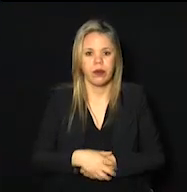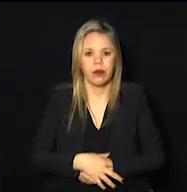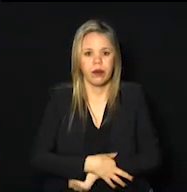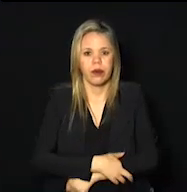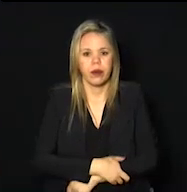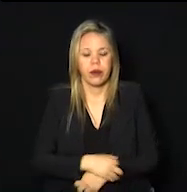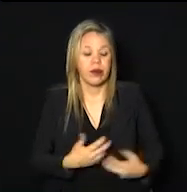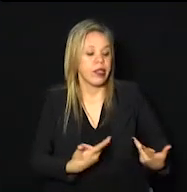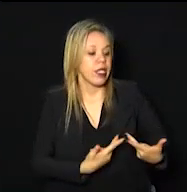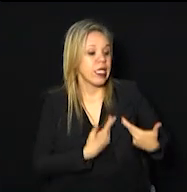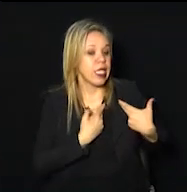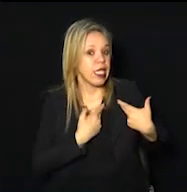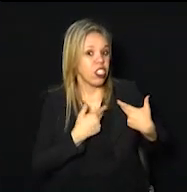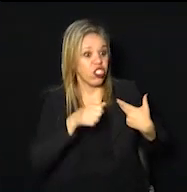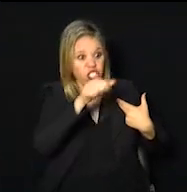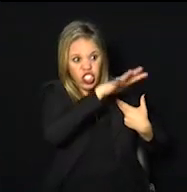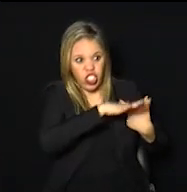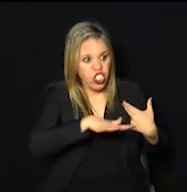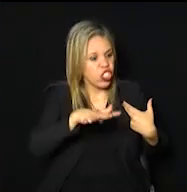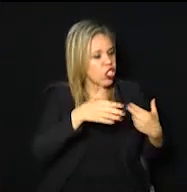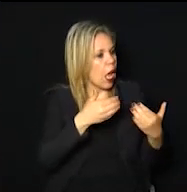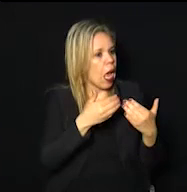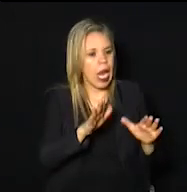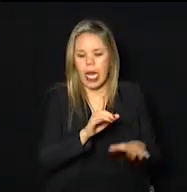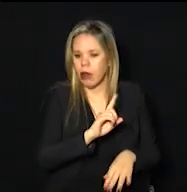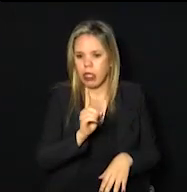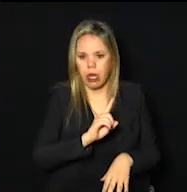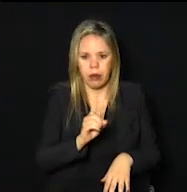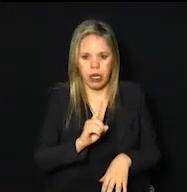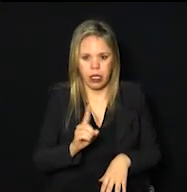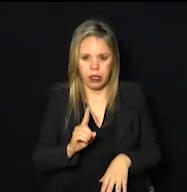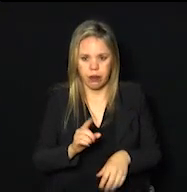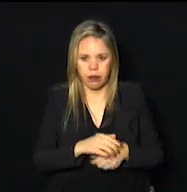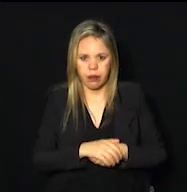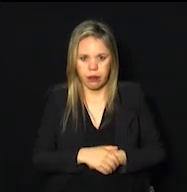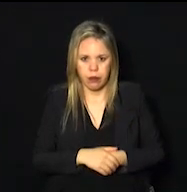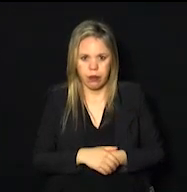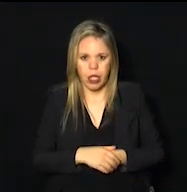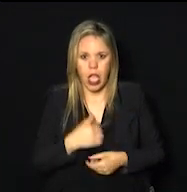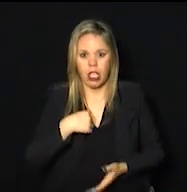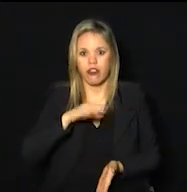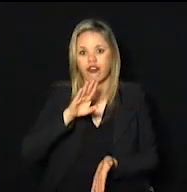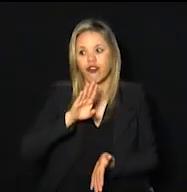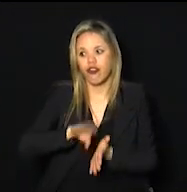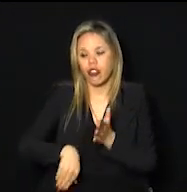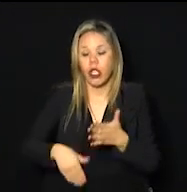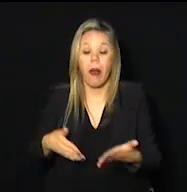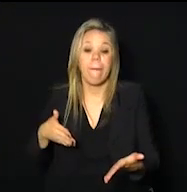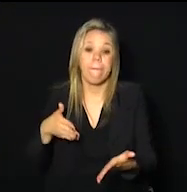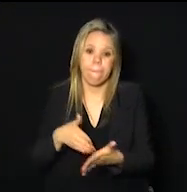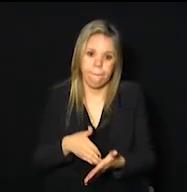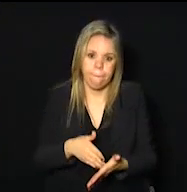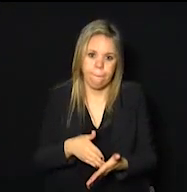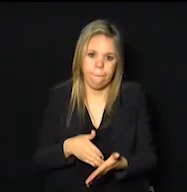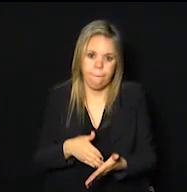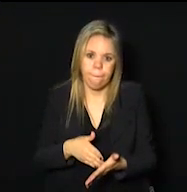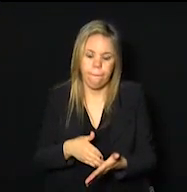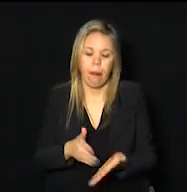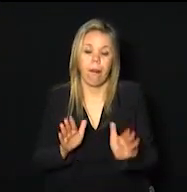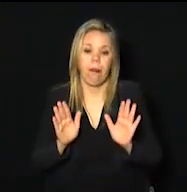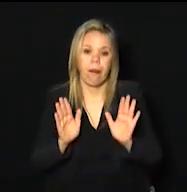Cirurgia eletiva não está liberada. Eu tirei o impedimento, eu tirei a vedação.